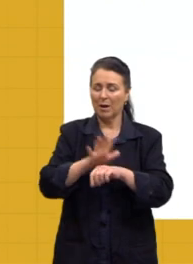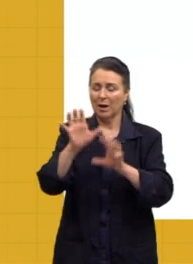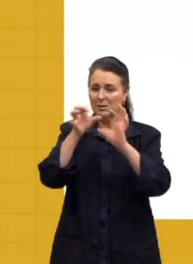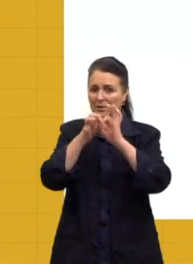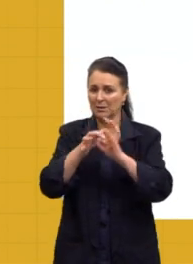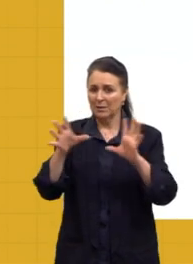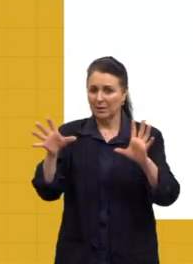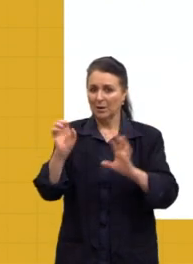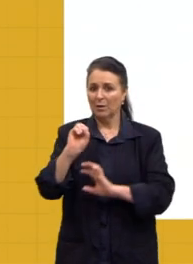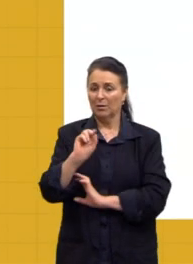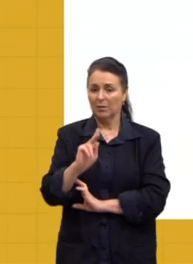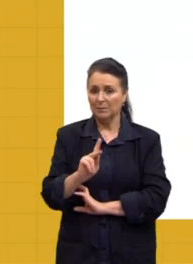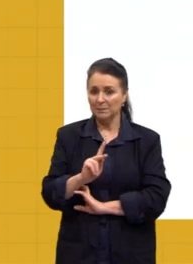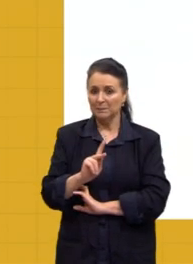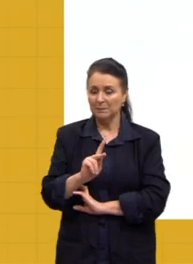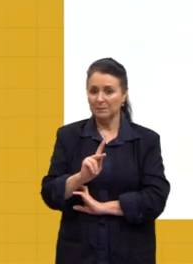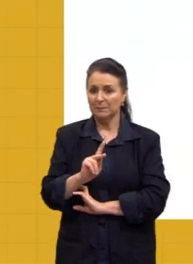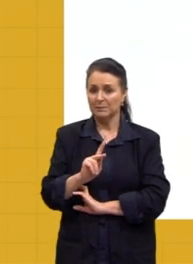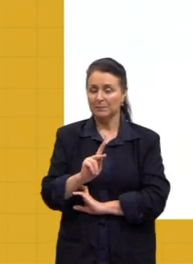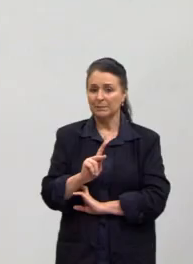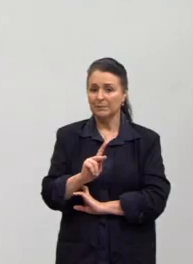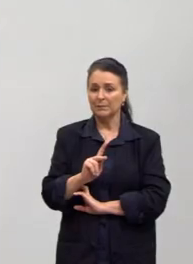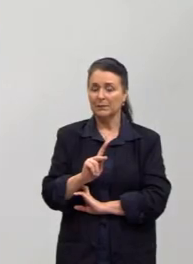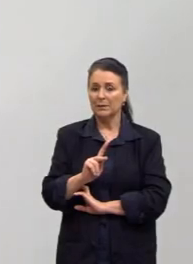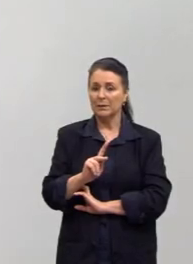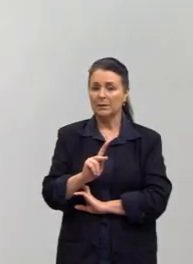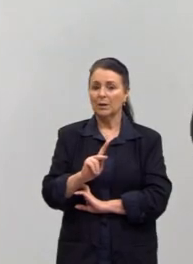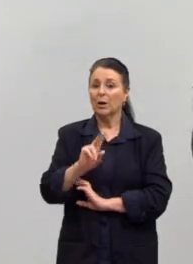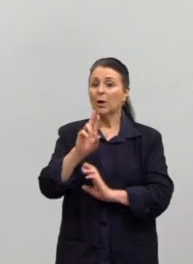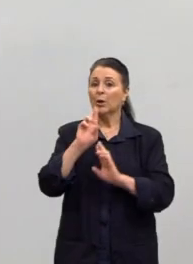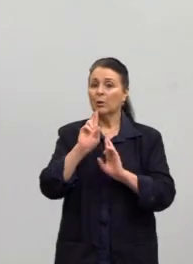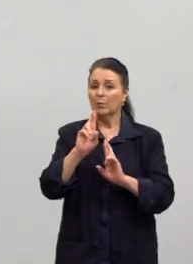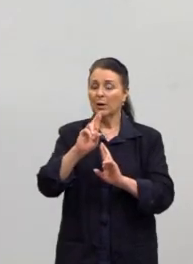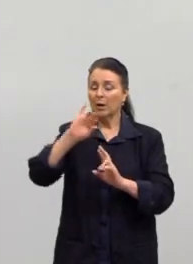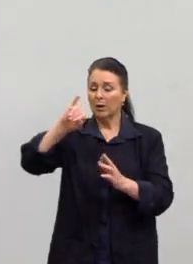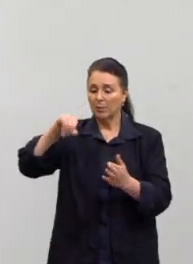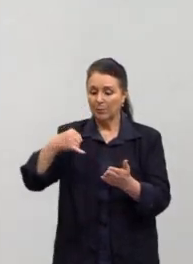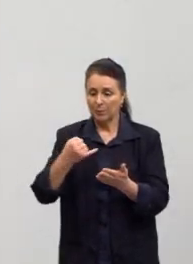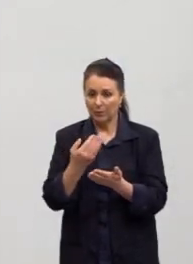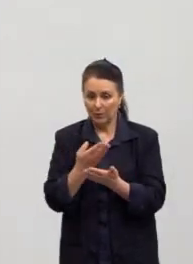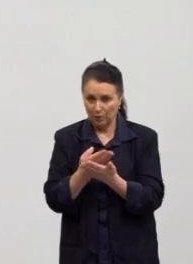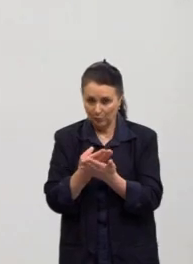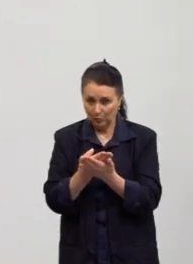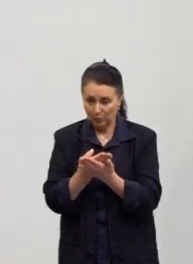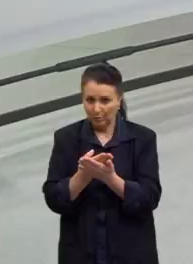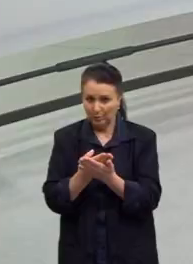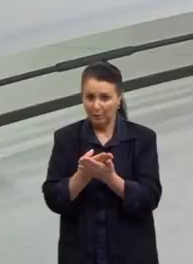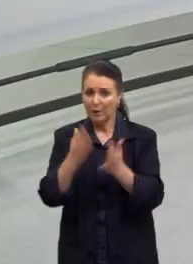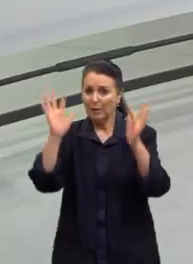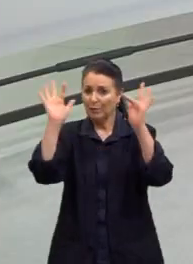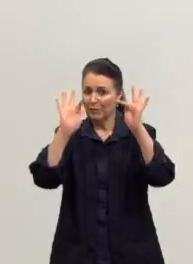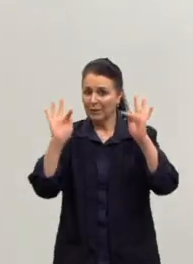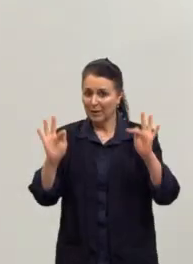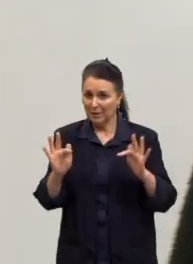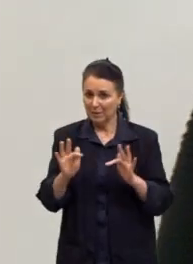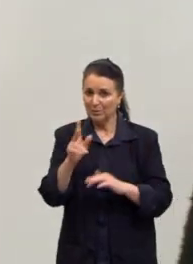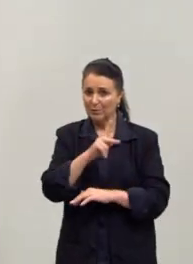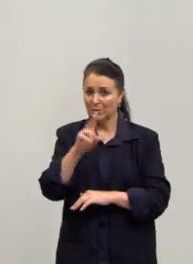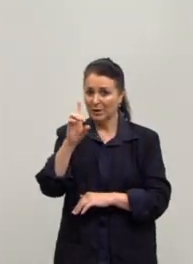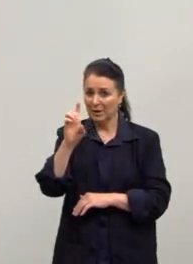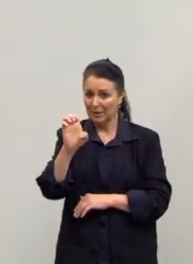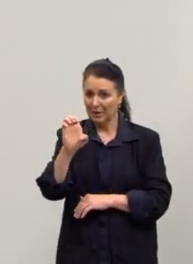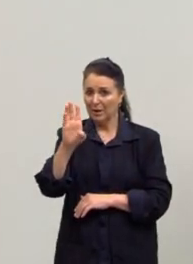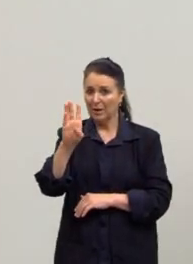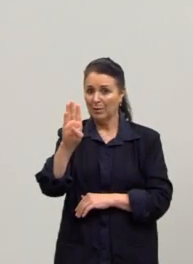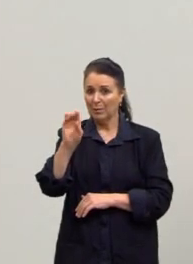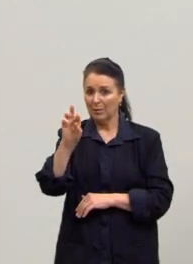Certo, gente? Então, espero que vocês tenham aproveitado essa aula. Fiquei muito feliz com a presença da Débora aqui, com esse bate-papo.